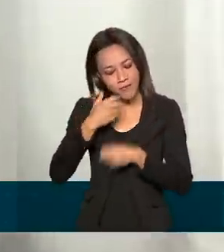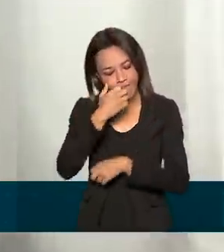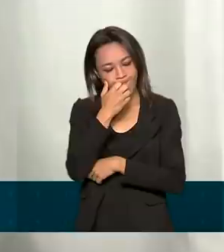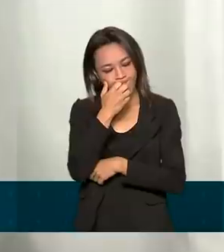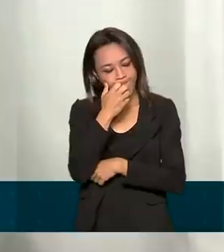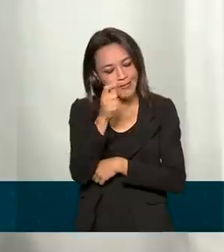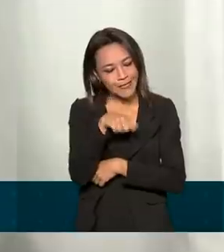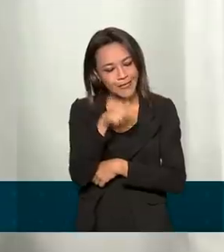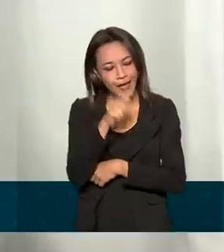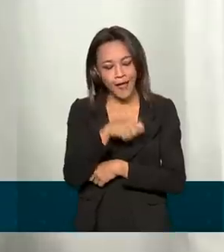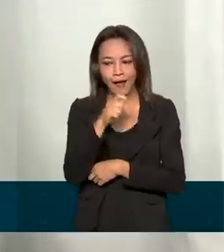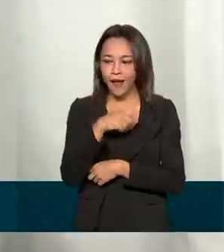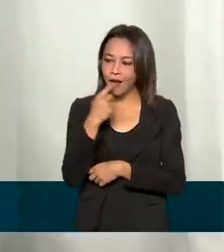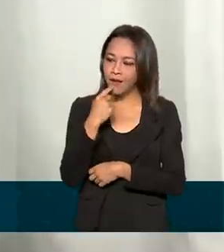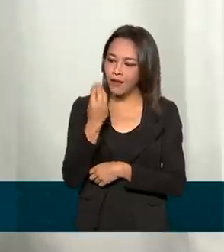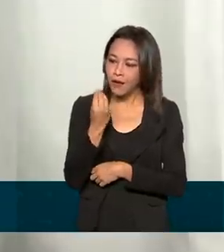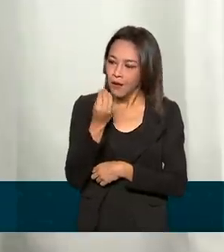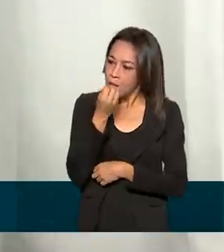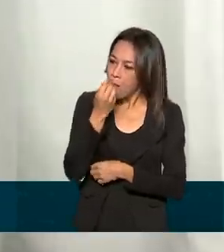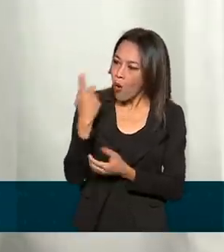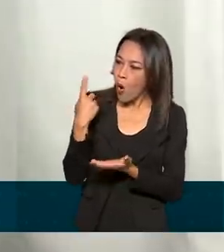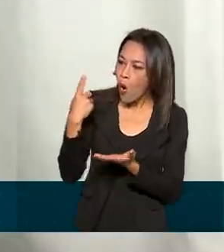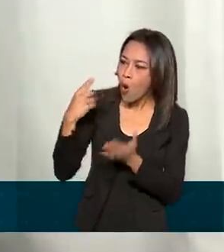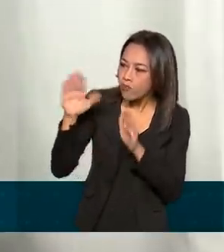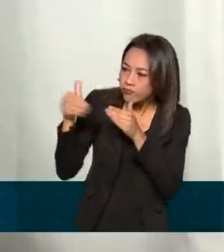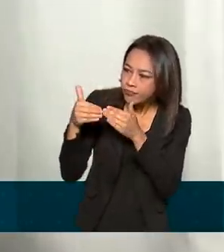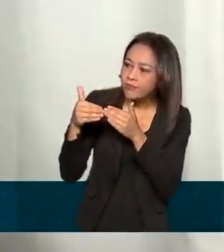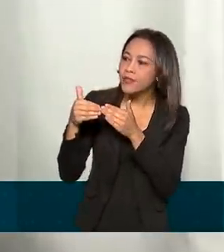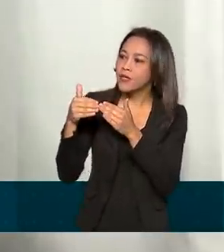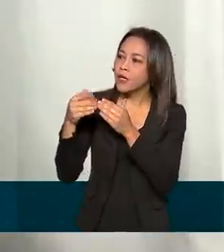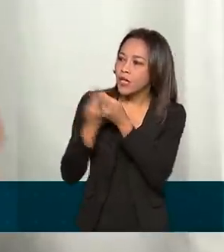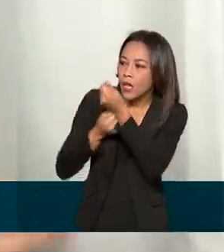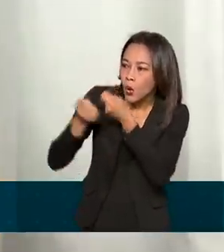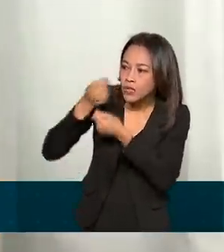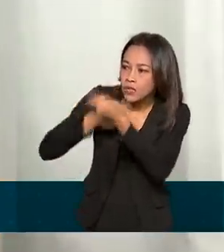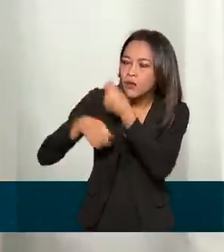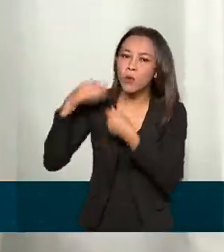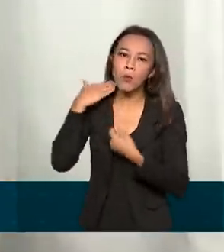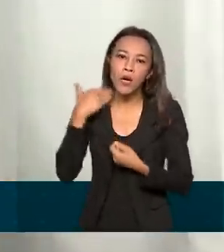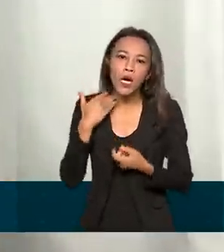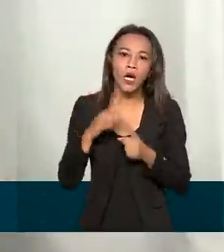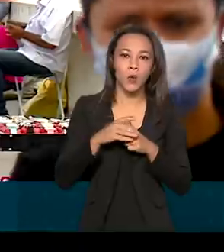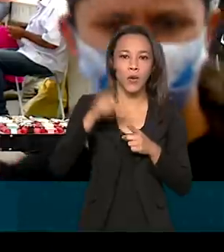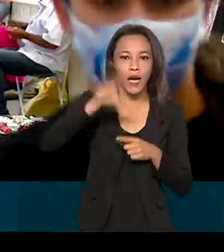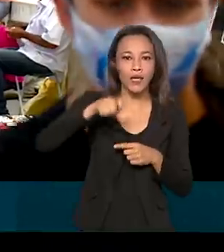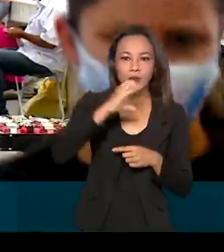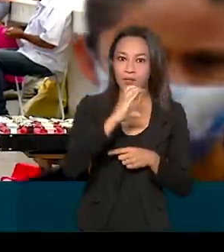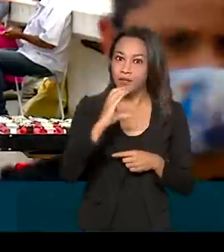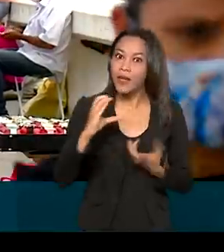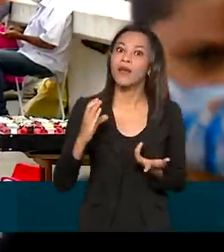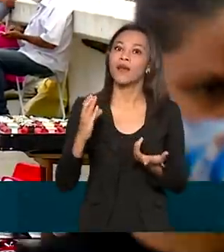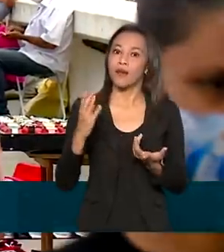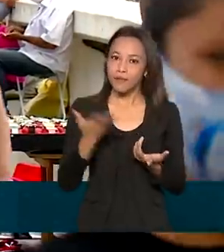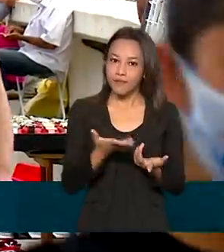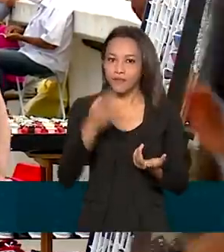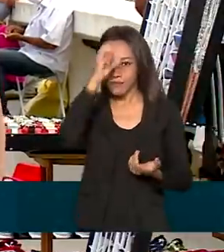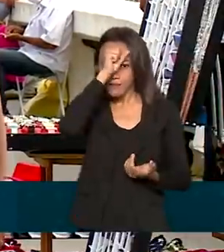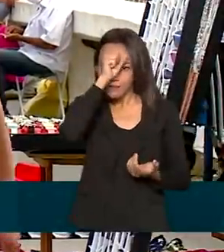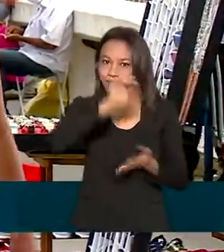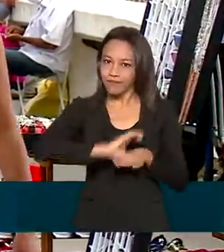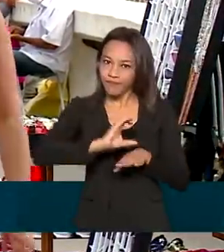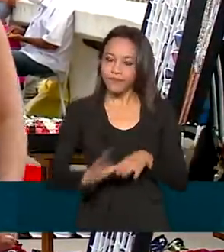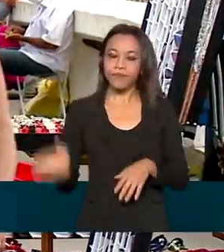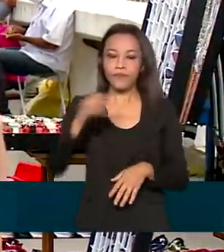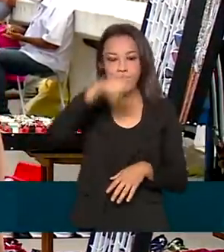de fechar bons acordos com o banco, com cartão de crédito. Só no primeiro semestre deste